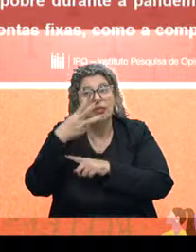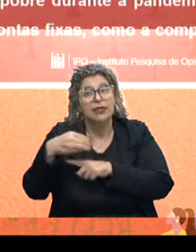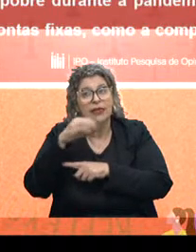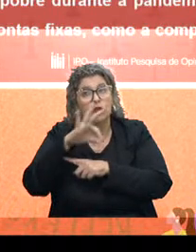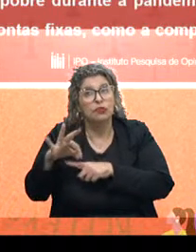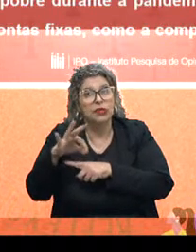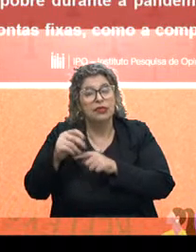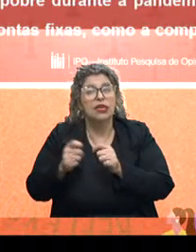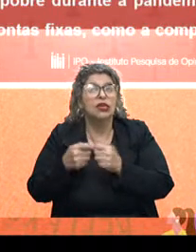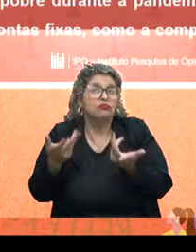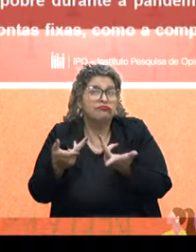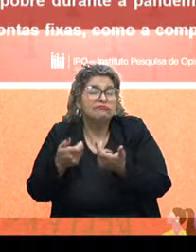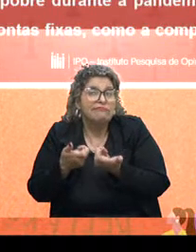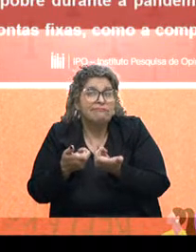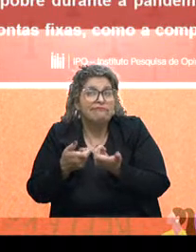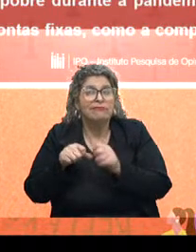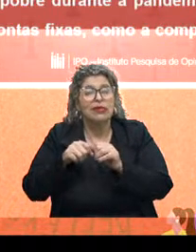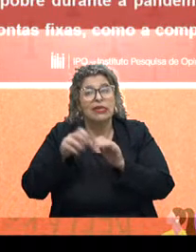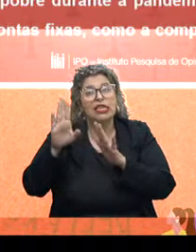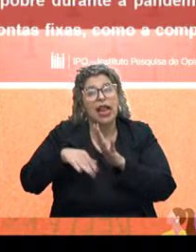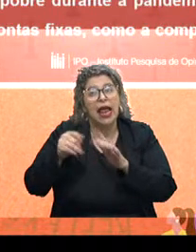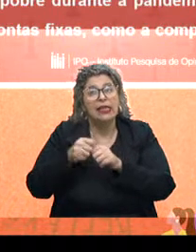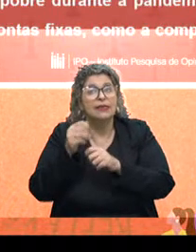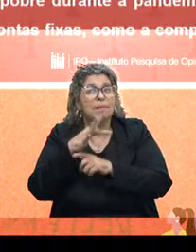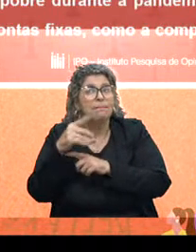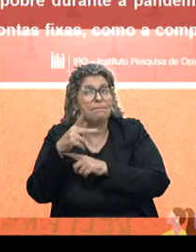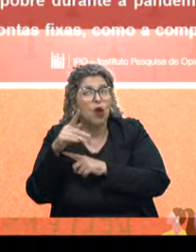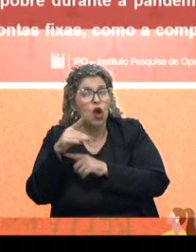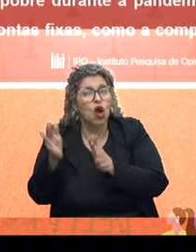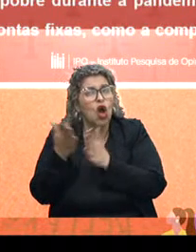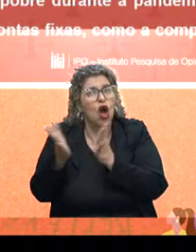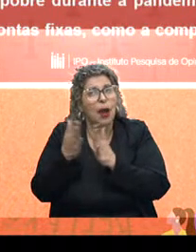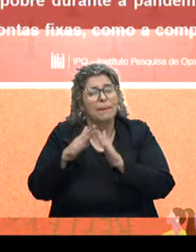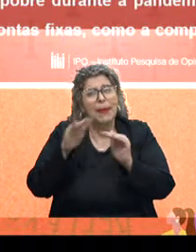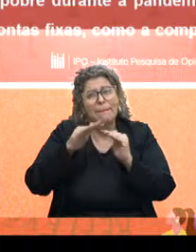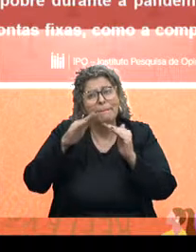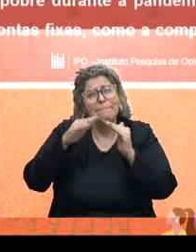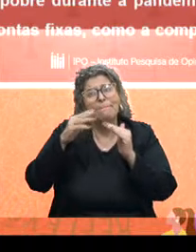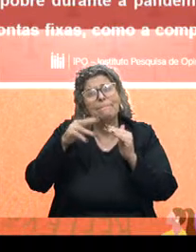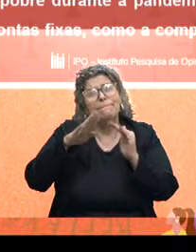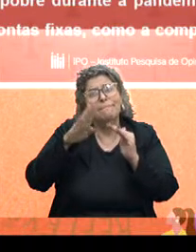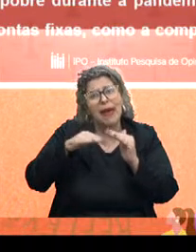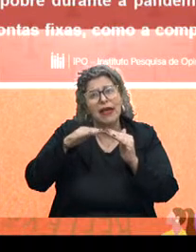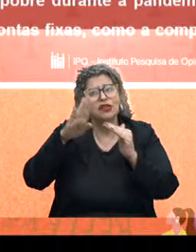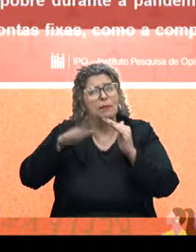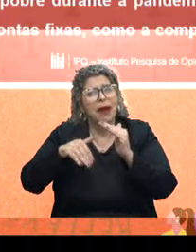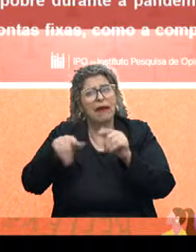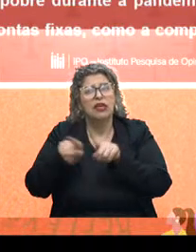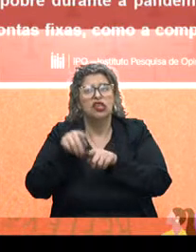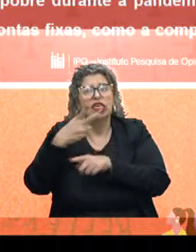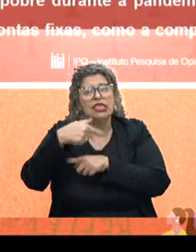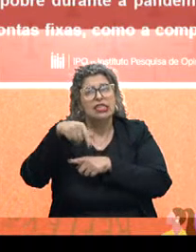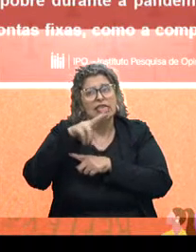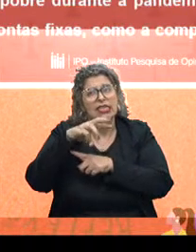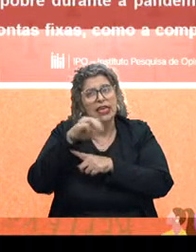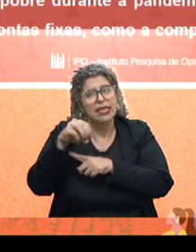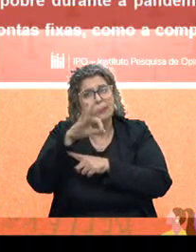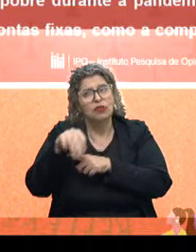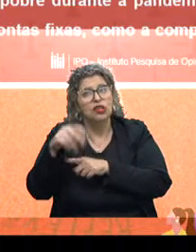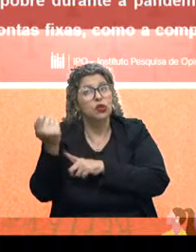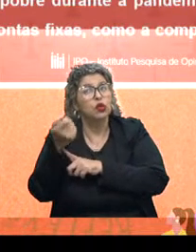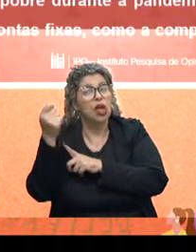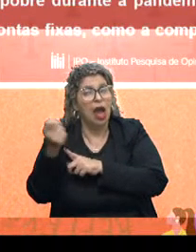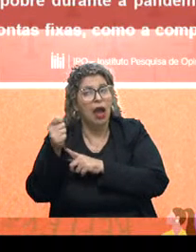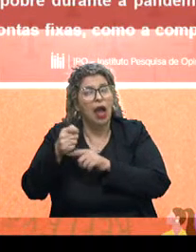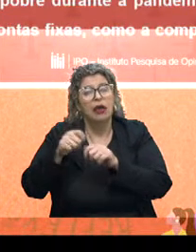% se consideravam entre classe pobre, classe baixa e classe média baixa, e agora nós temos 70% dos gaúchos